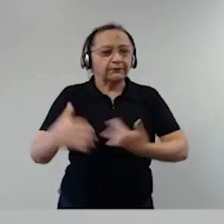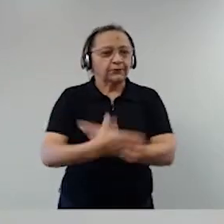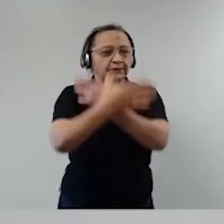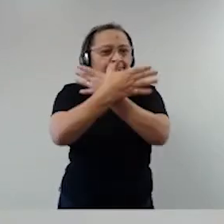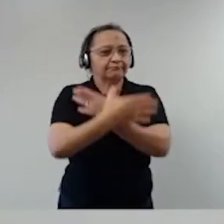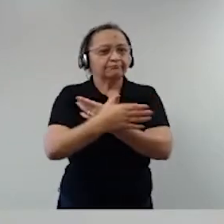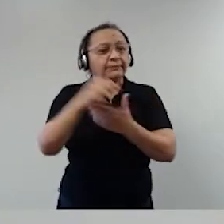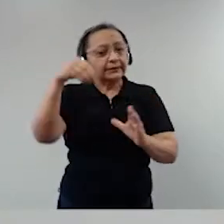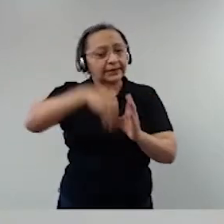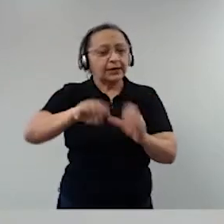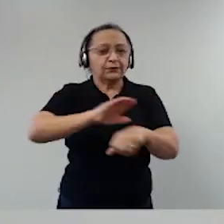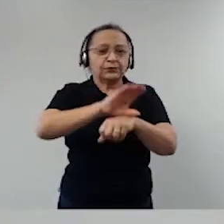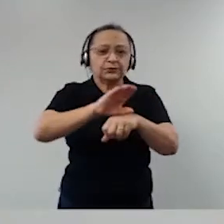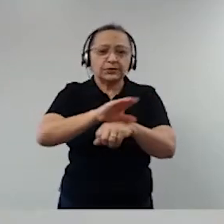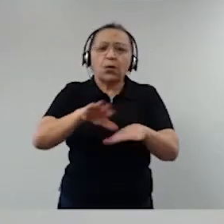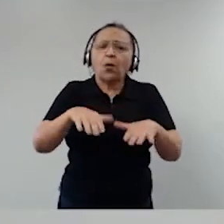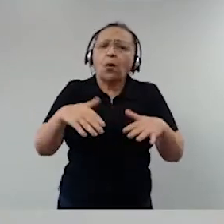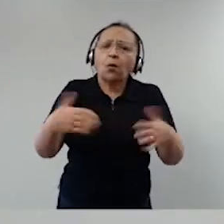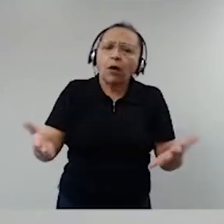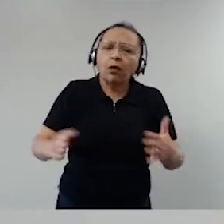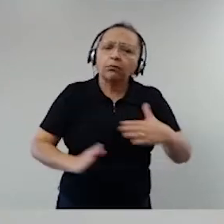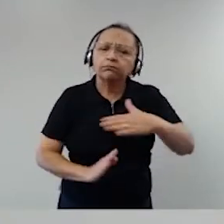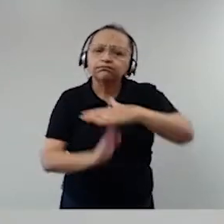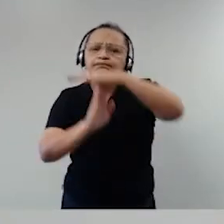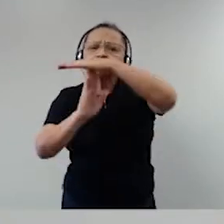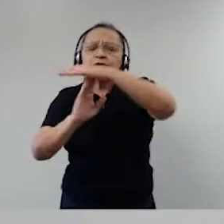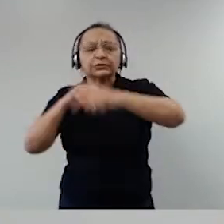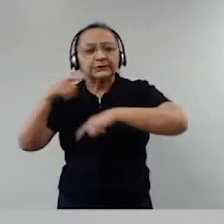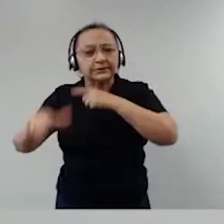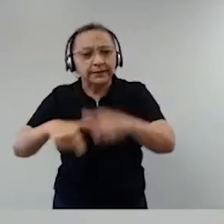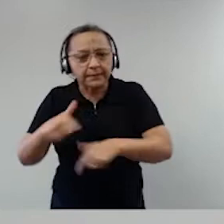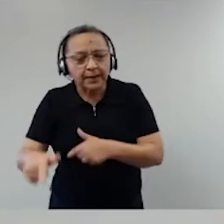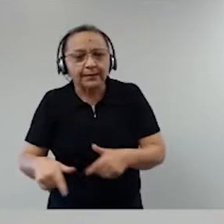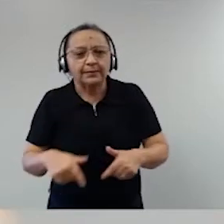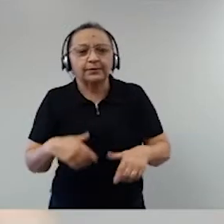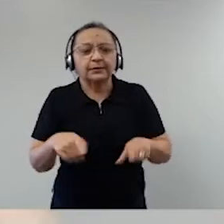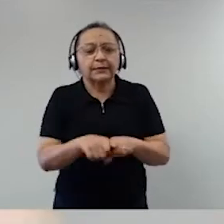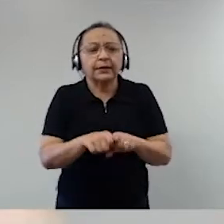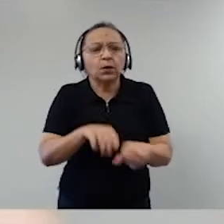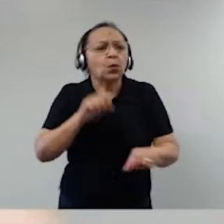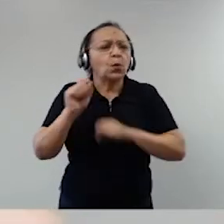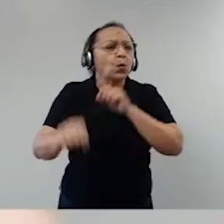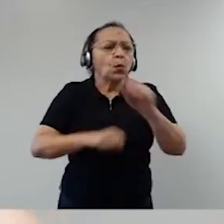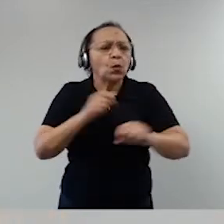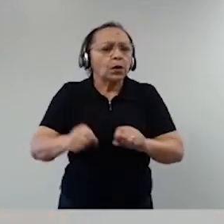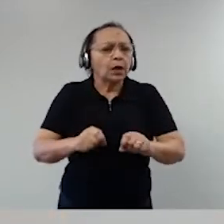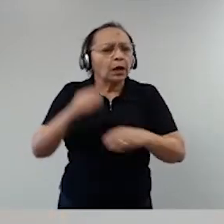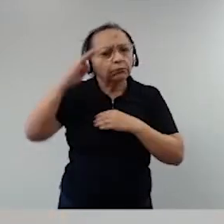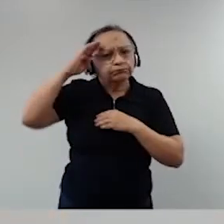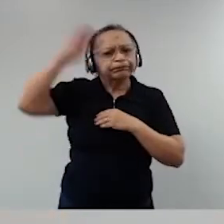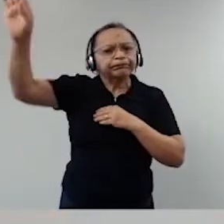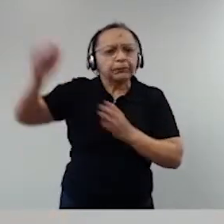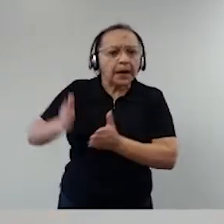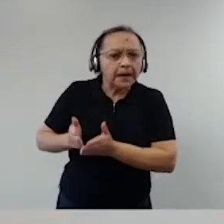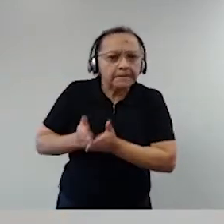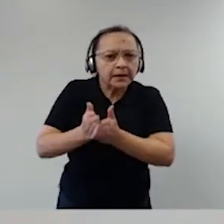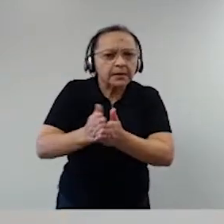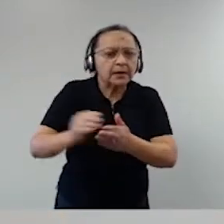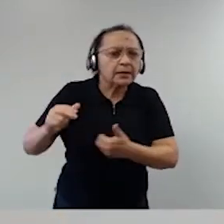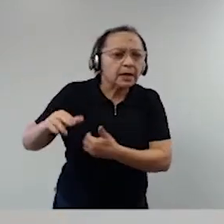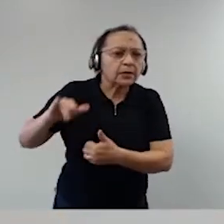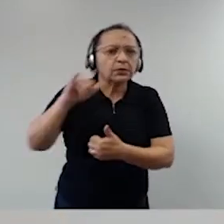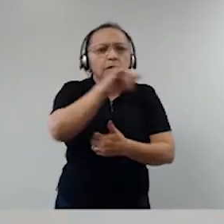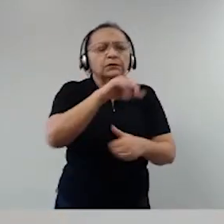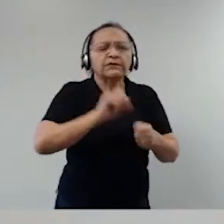previsto constitucionalmente, qual é o seu limite de atuação e o que o Exército, a Marinha e a Aeronáutica